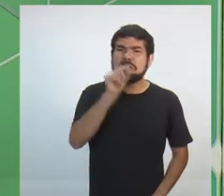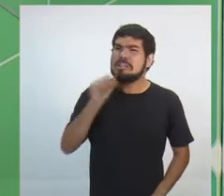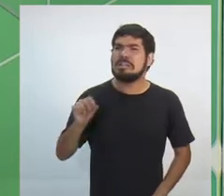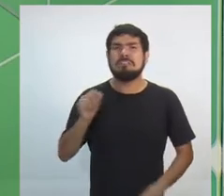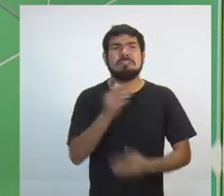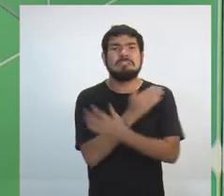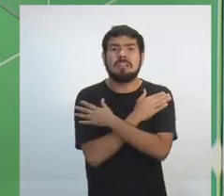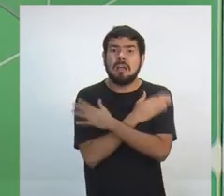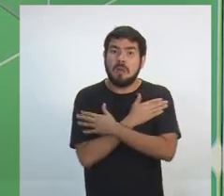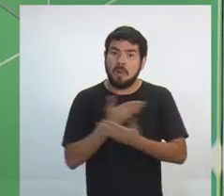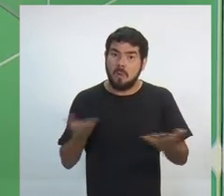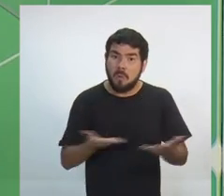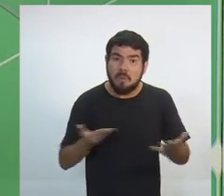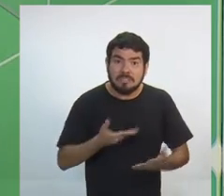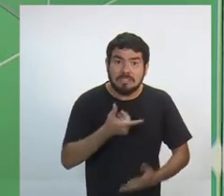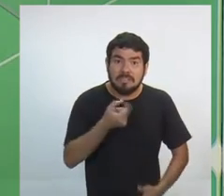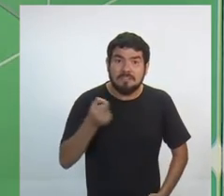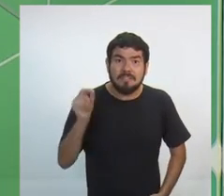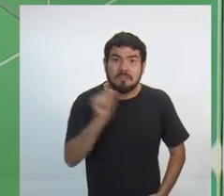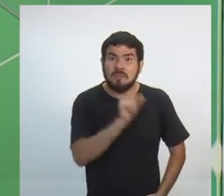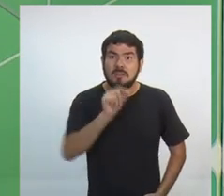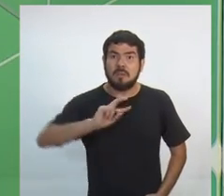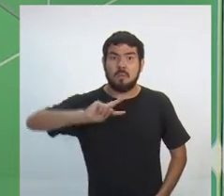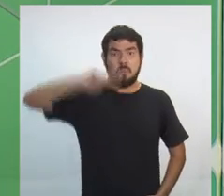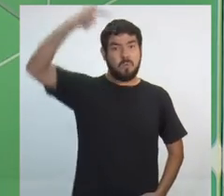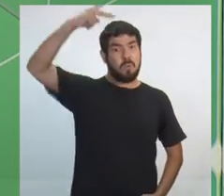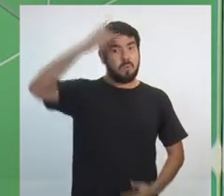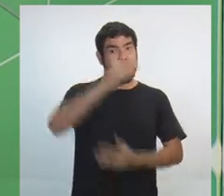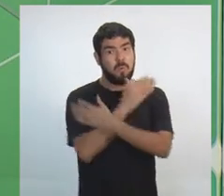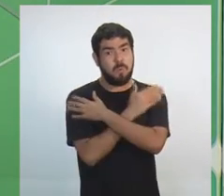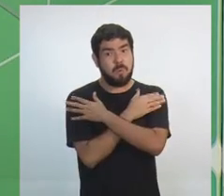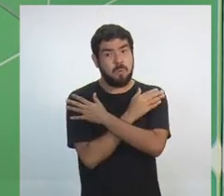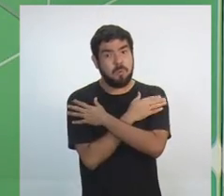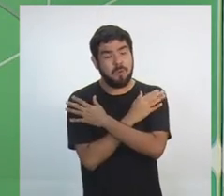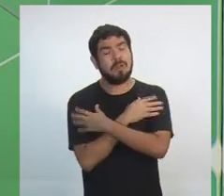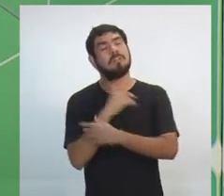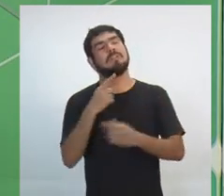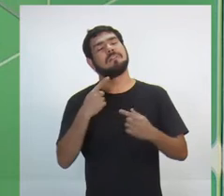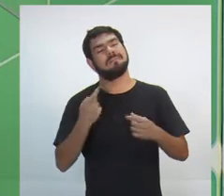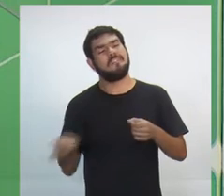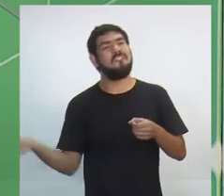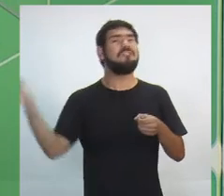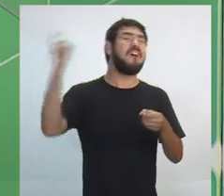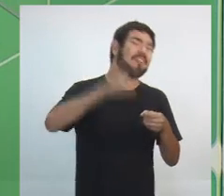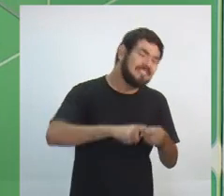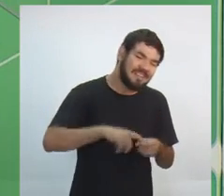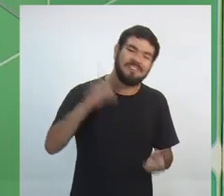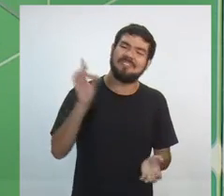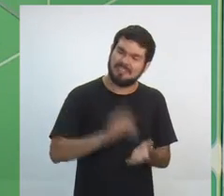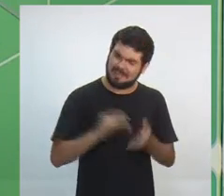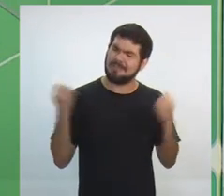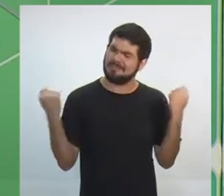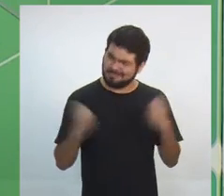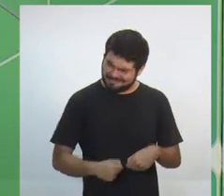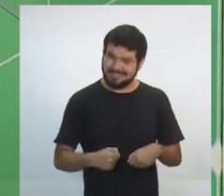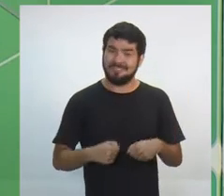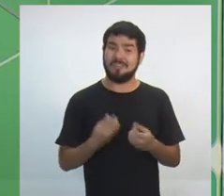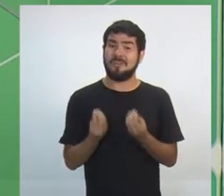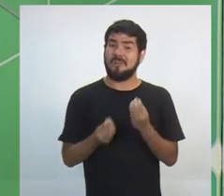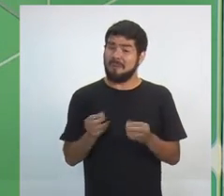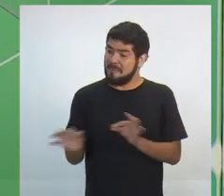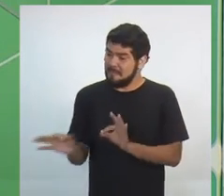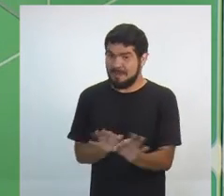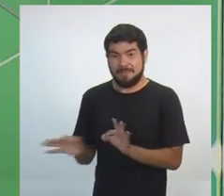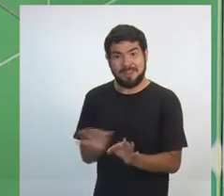acima de 20%. Nós temos que voltar àquela realidade. E é possível ser feito. É possível preparando o nosso